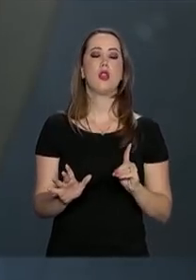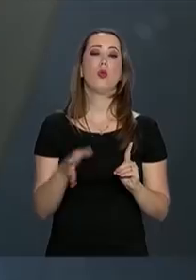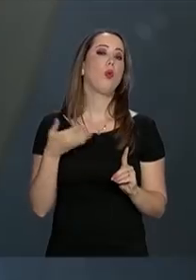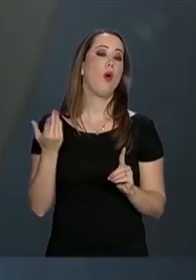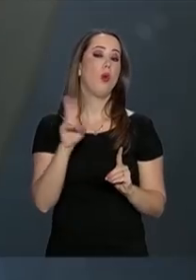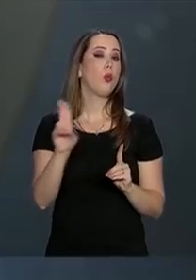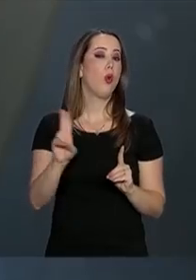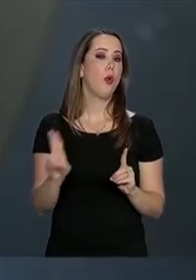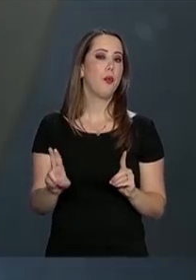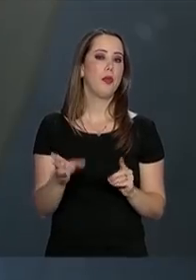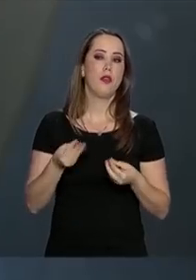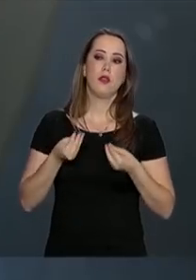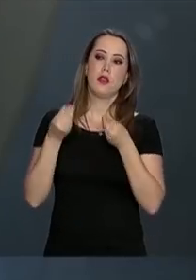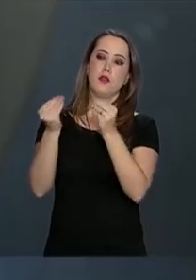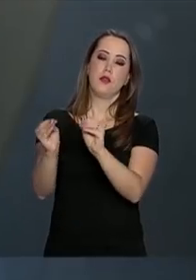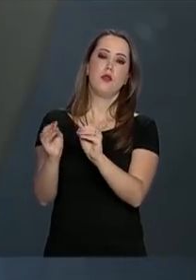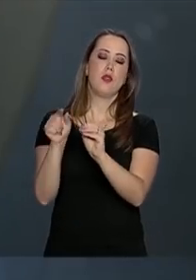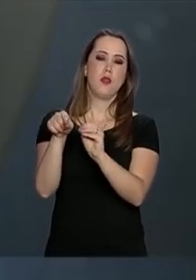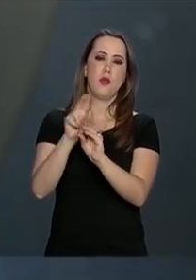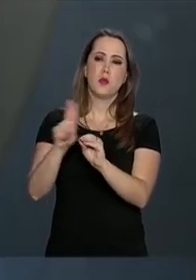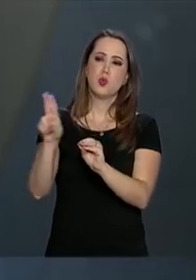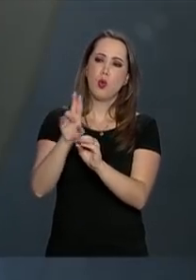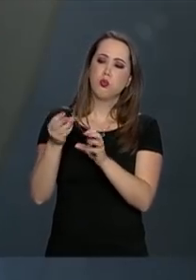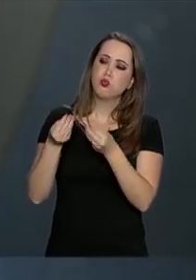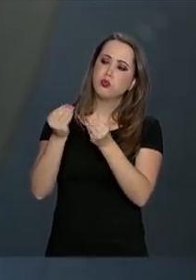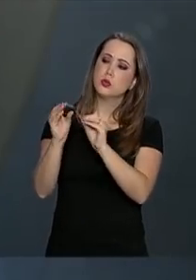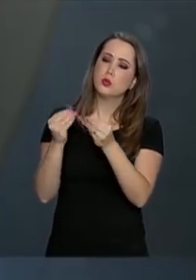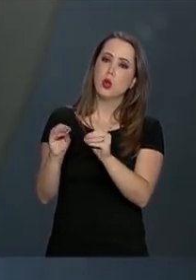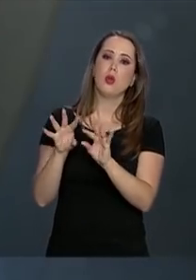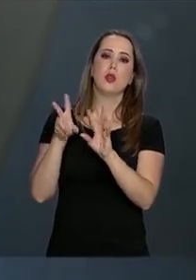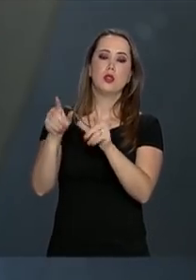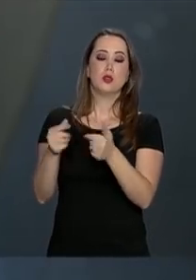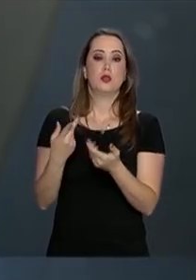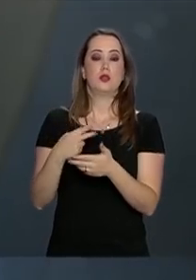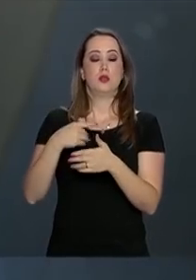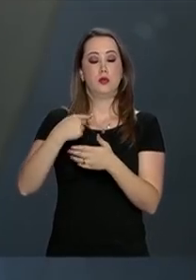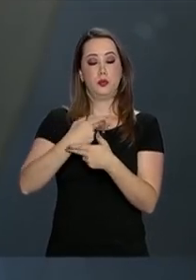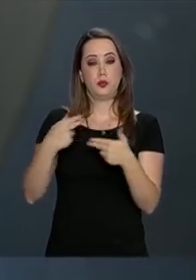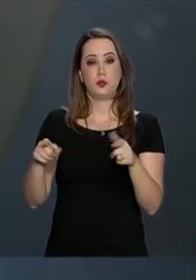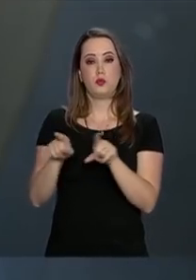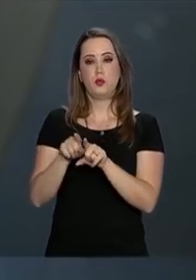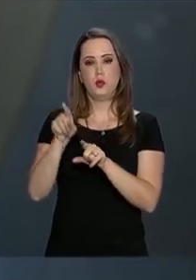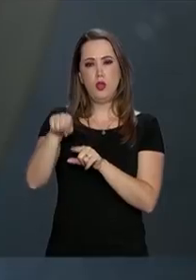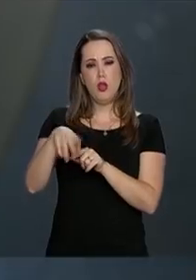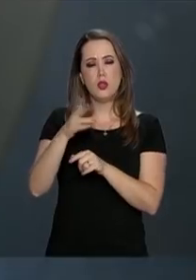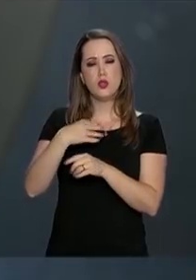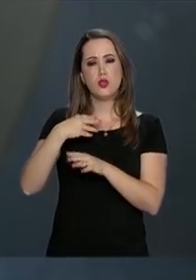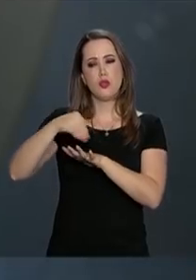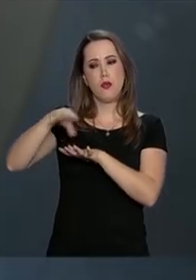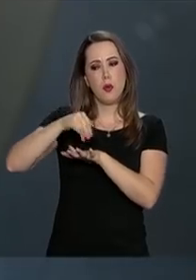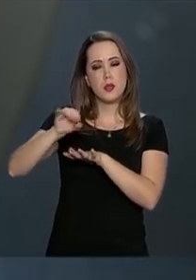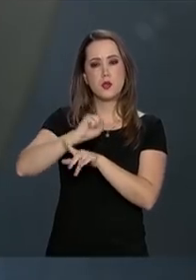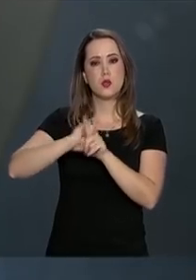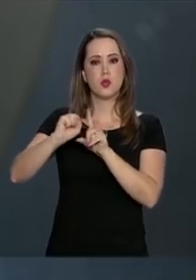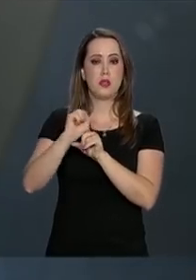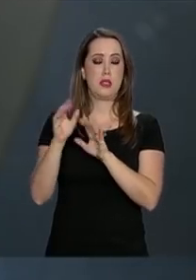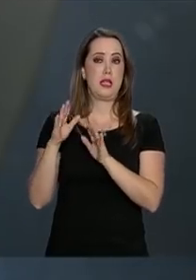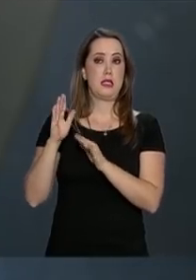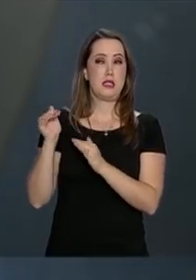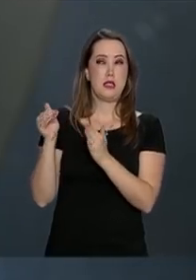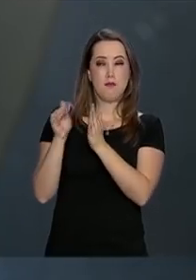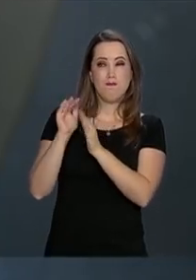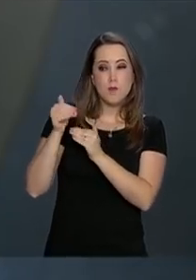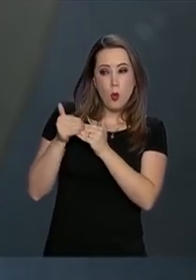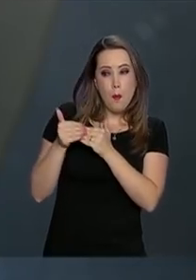fornecer dados para o Cadastro Nacional de Informações Sociais, que a partir de 2020 vai ser a única forma